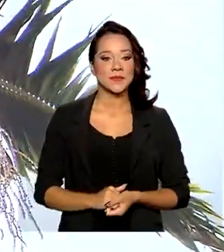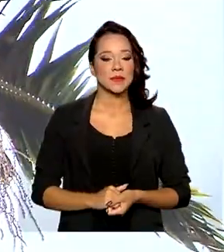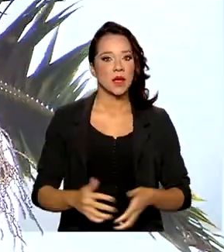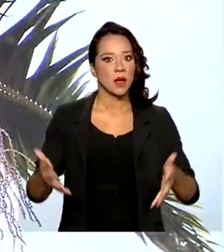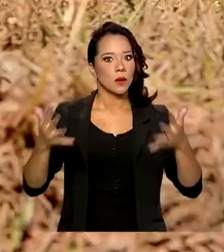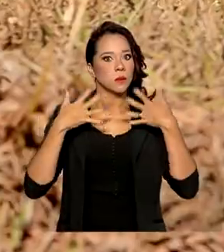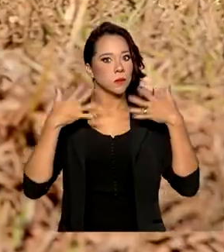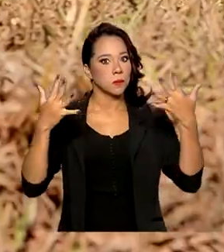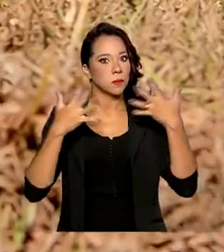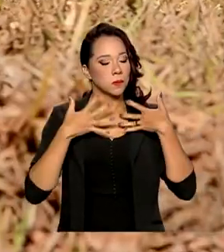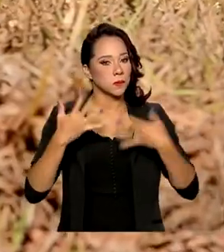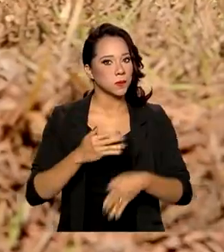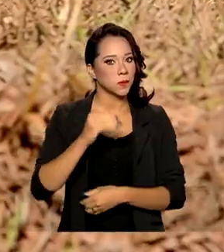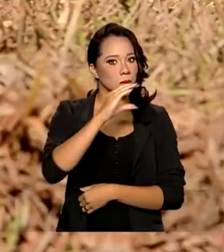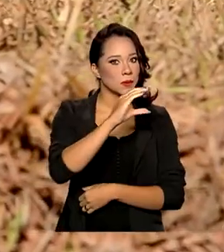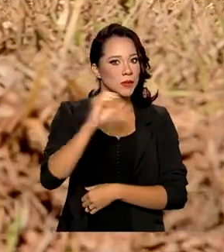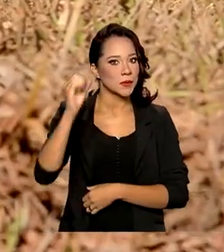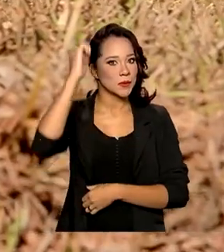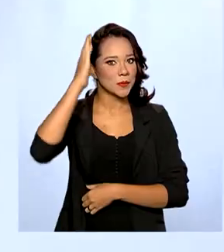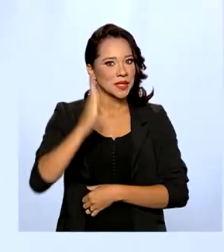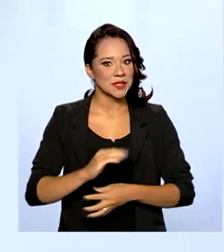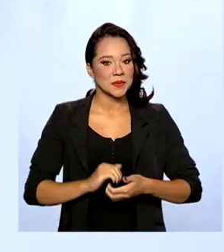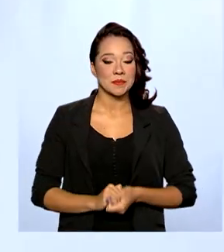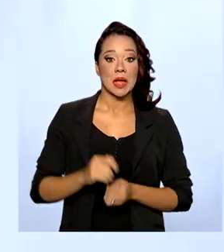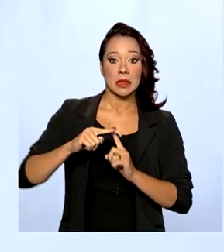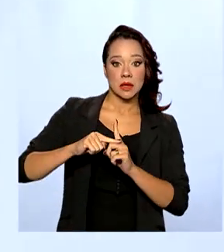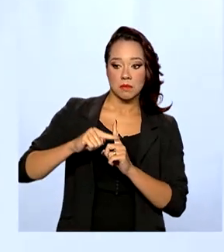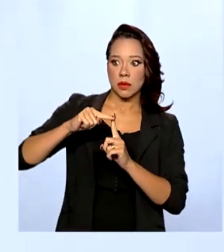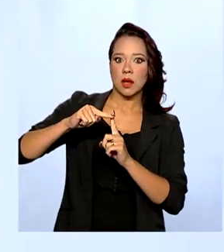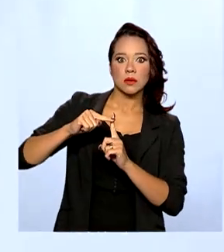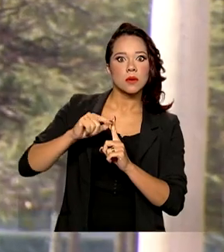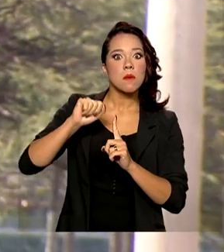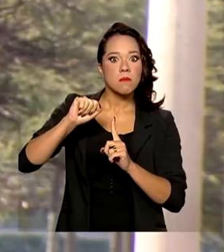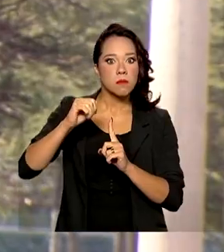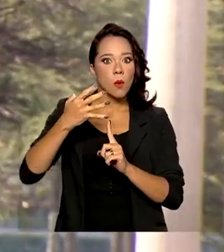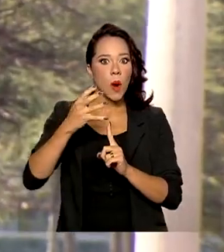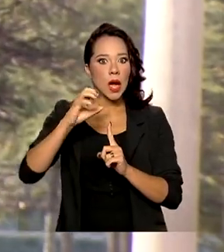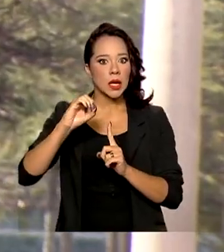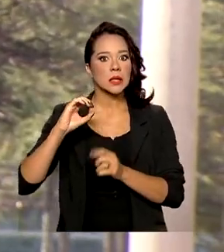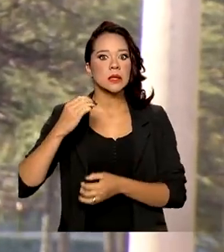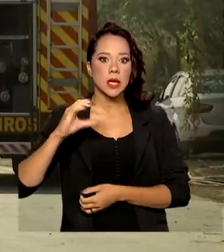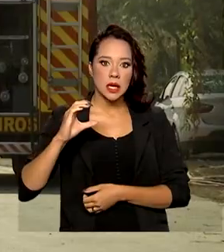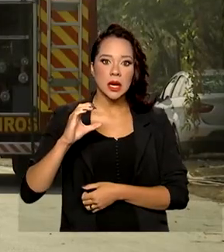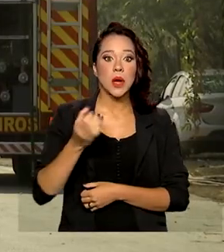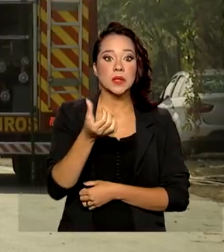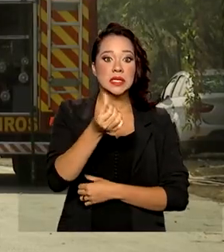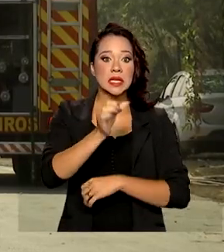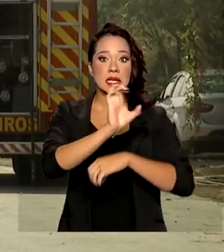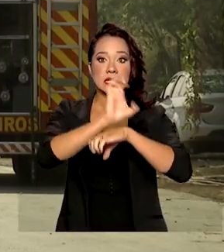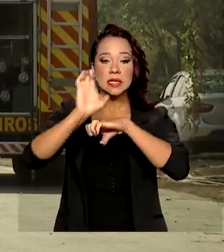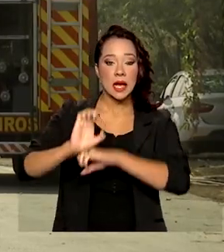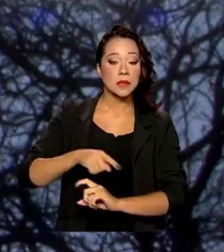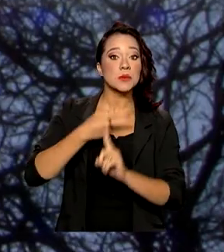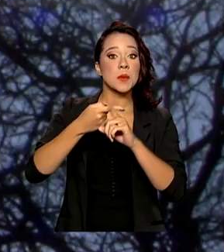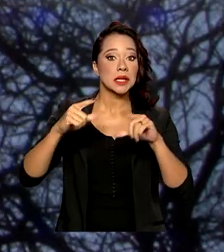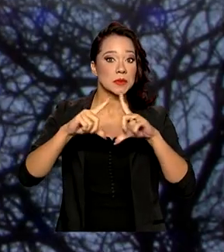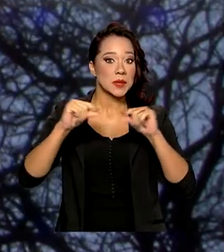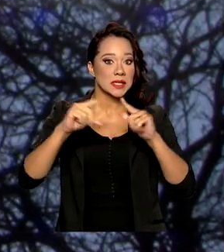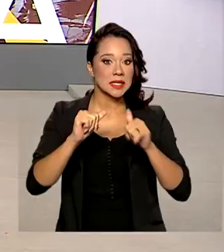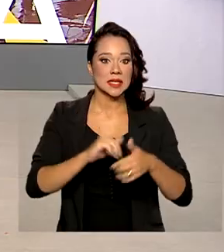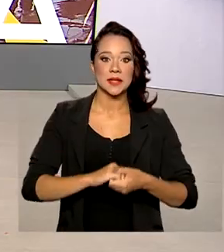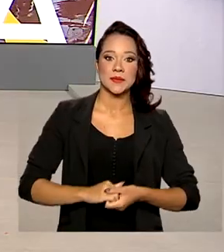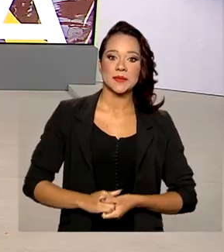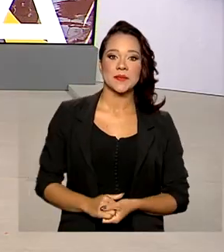Calorão na região central do país. Temperaturas ficam em torno de 40 graus em seis estados e no Distrito Federal.